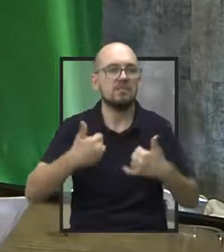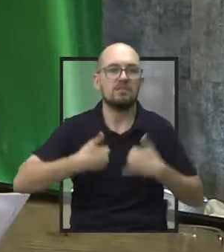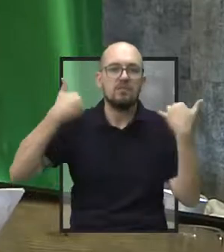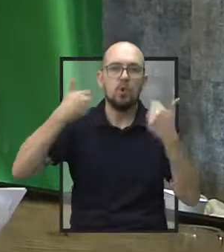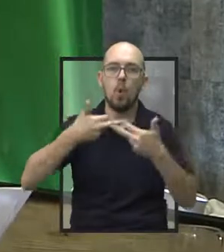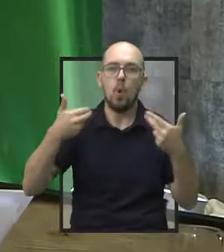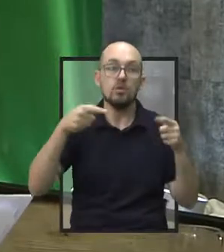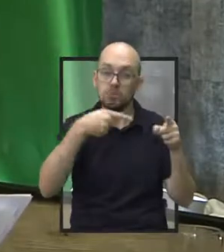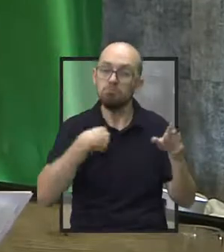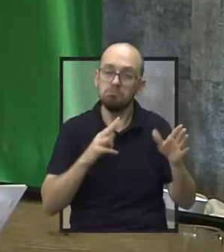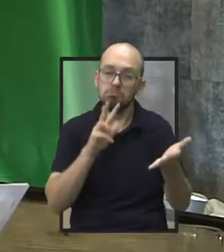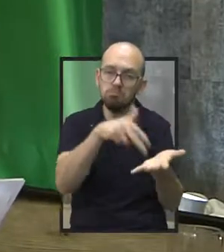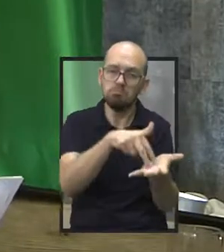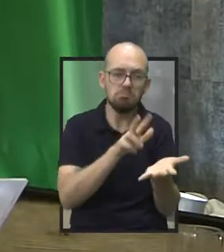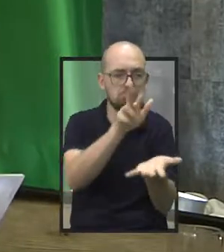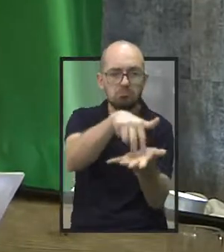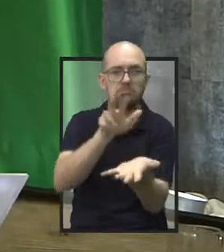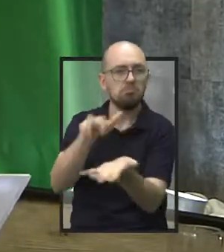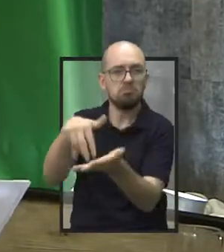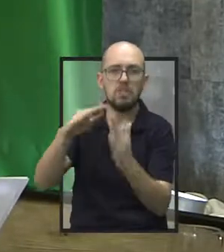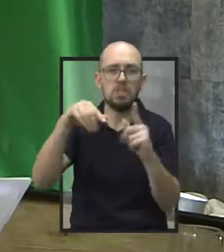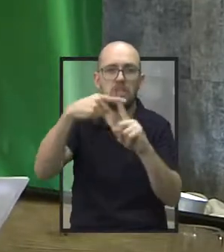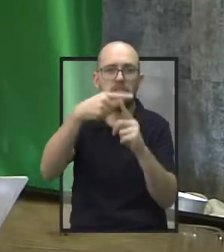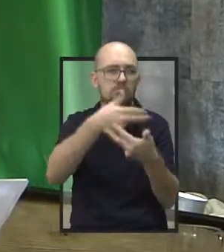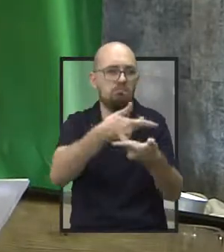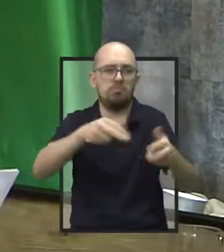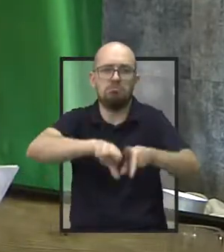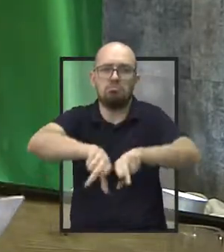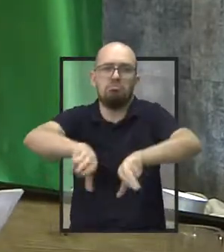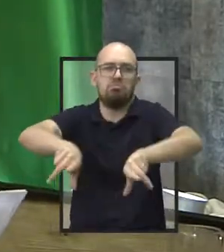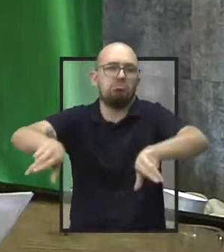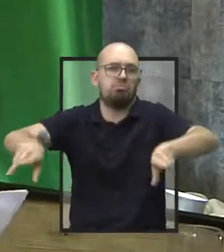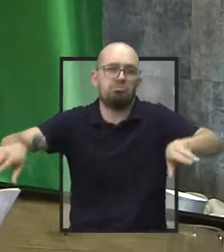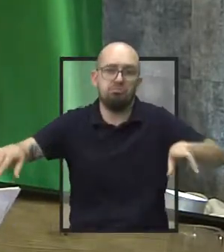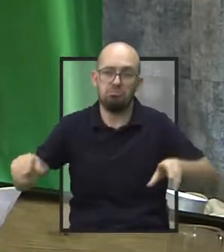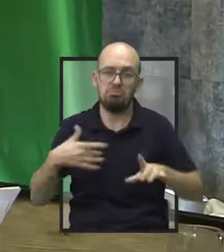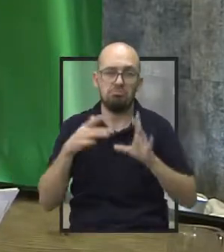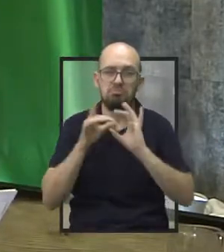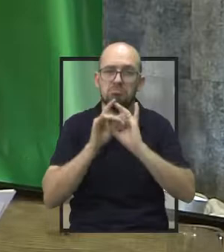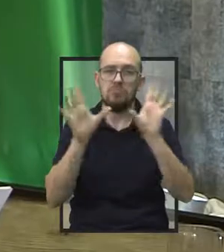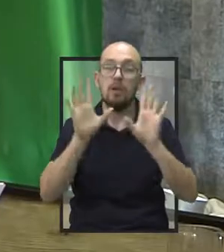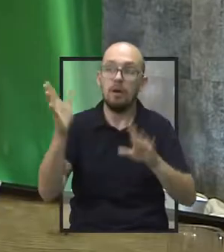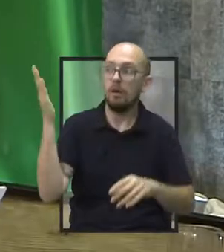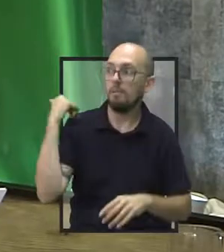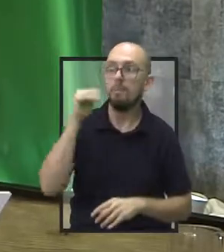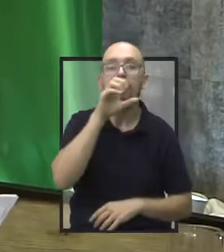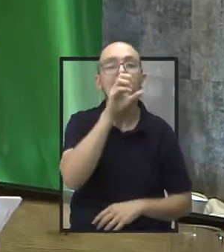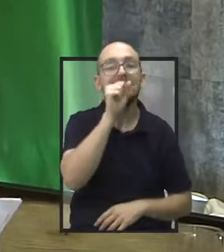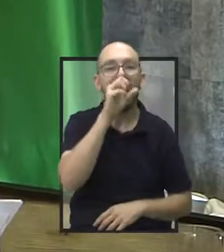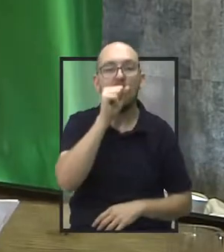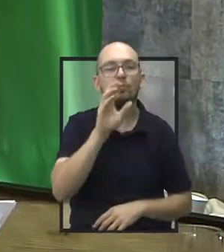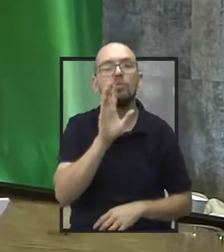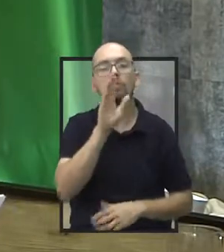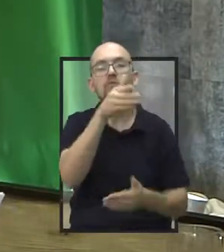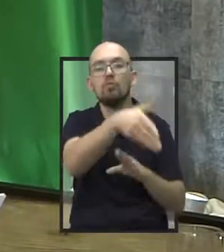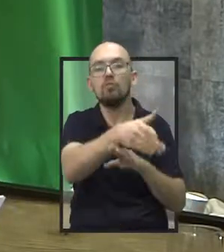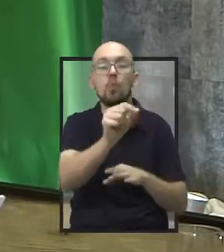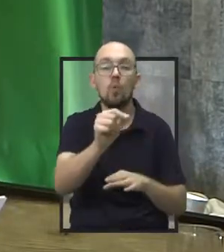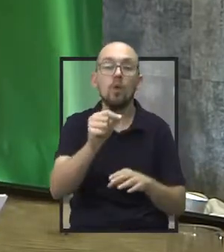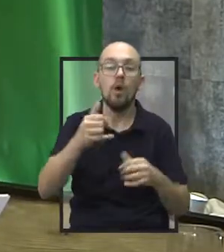coisas todas. E nós tivemos aí, no último sábado, participando de um evento de 32